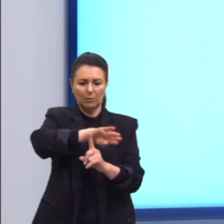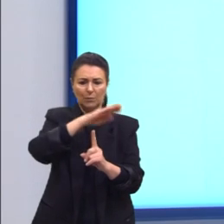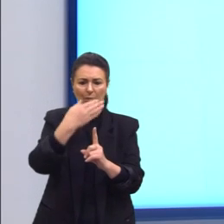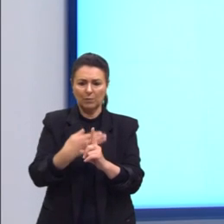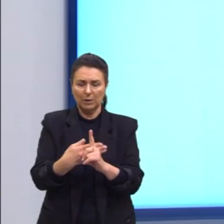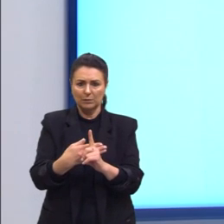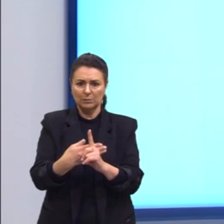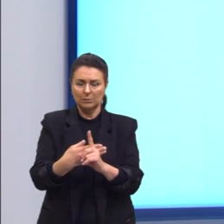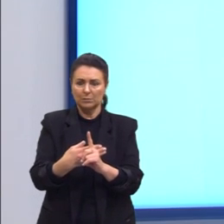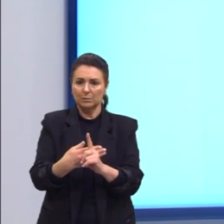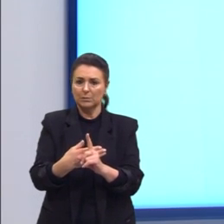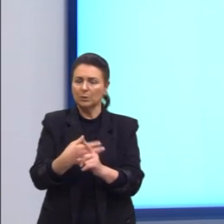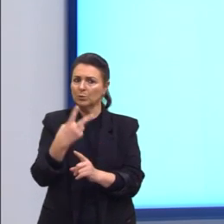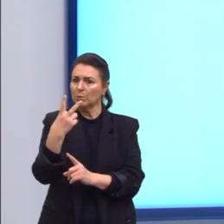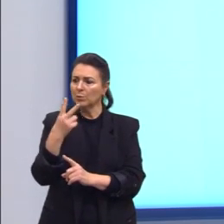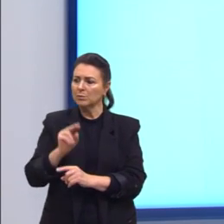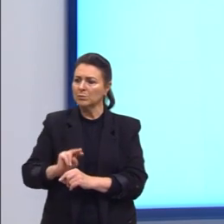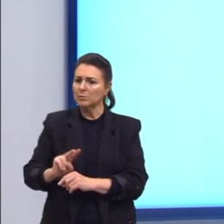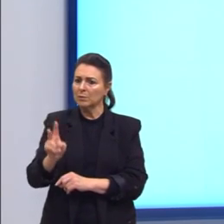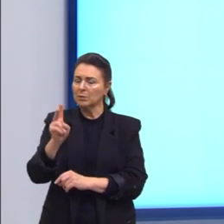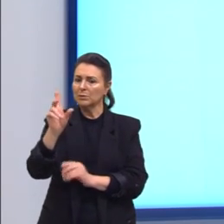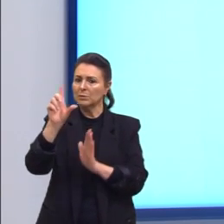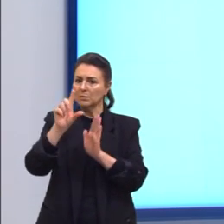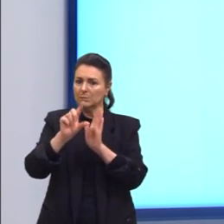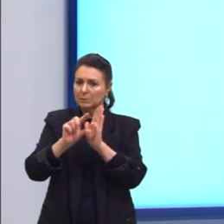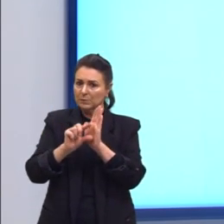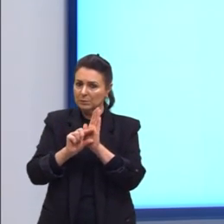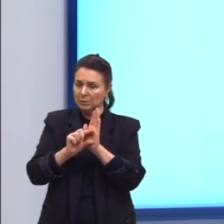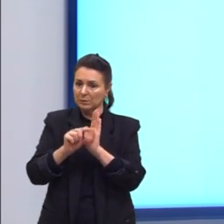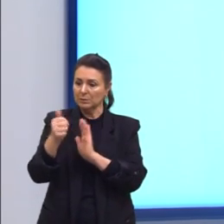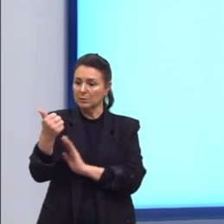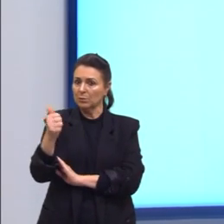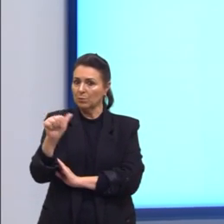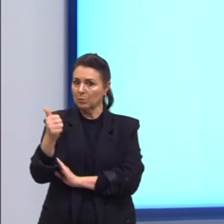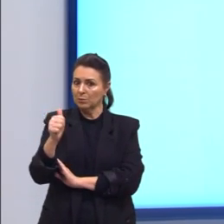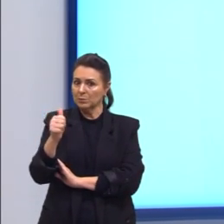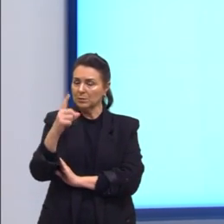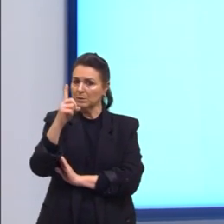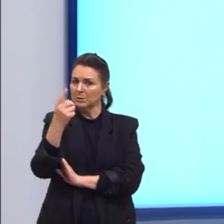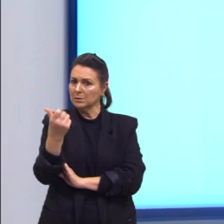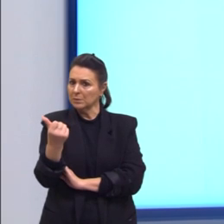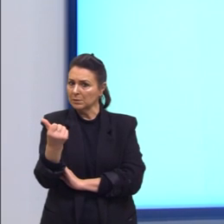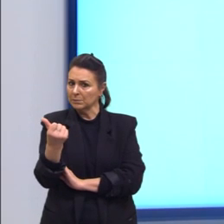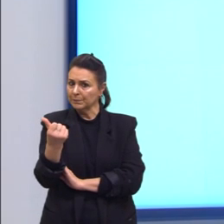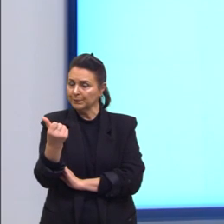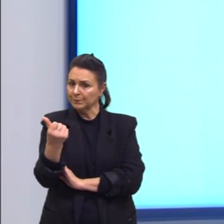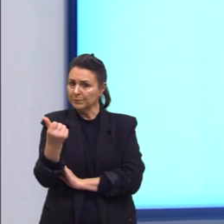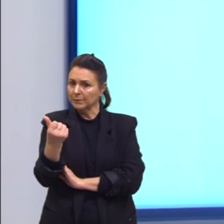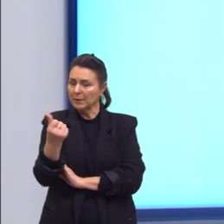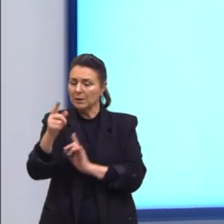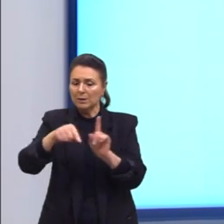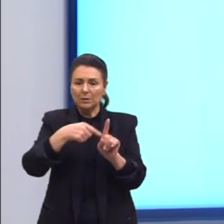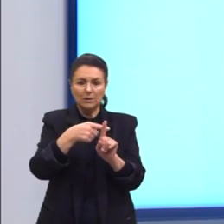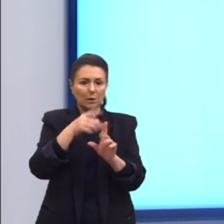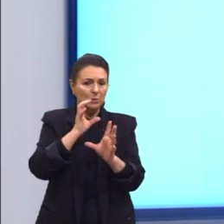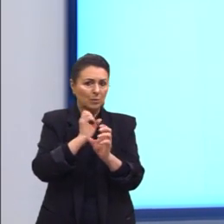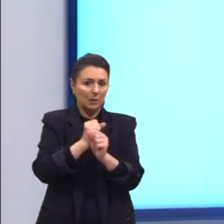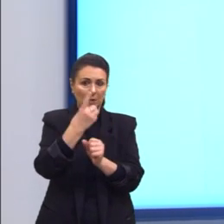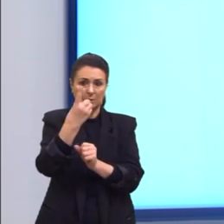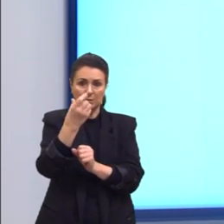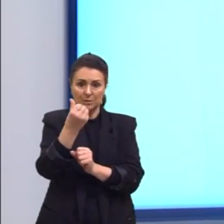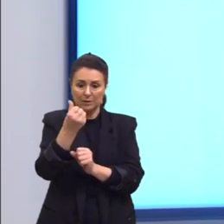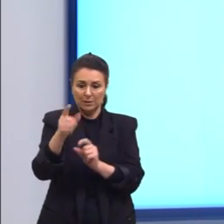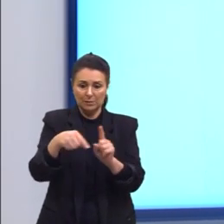dois valores ali que são menores, que seria o 11 e o 16. E se eu somar 16